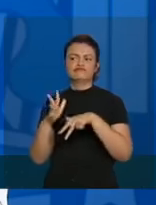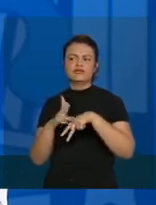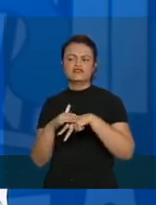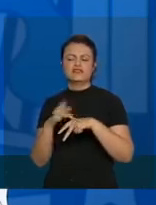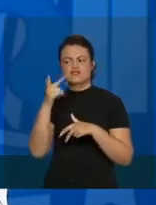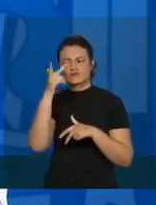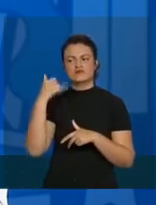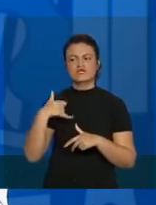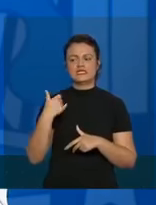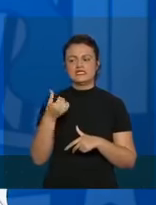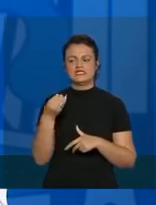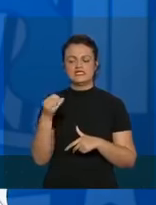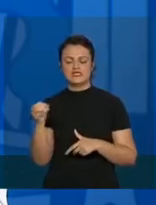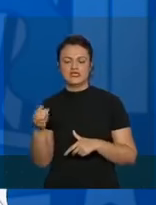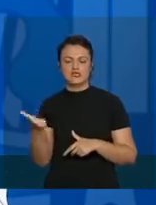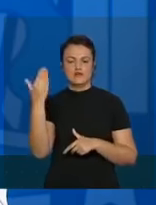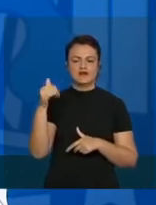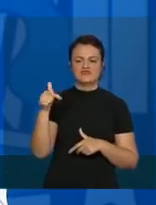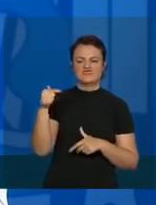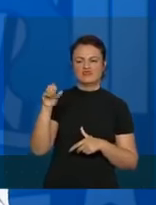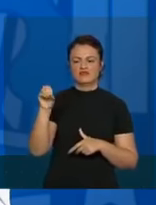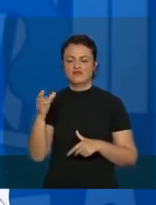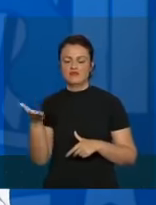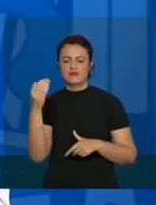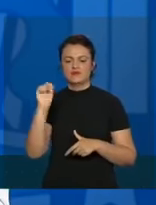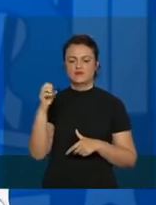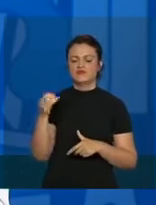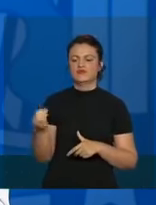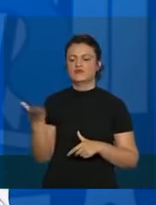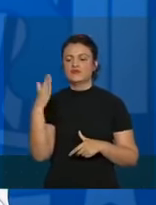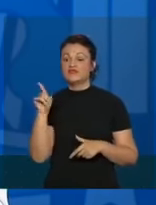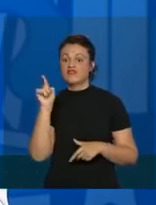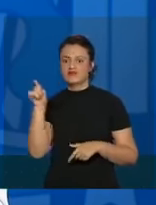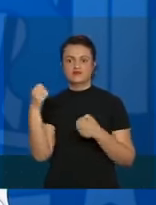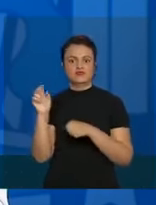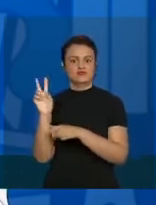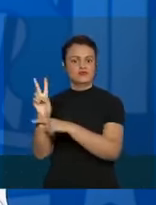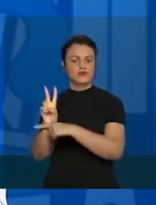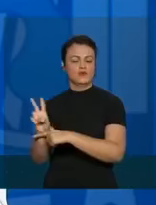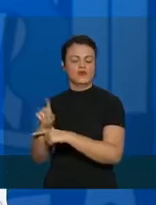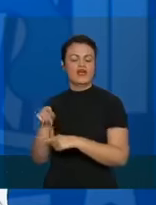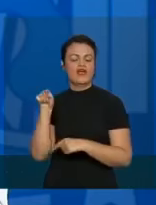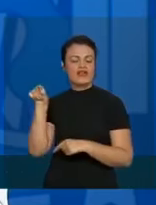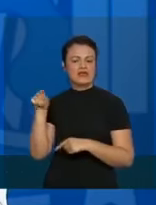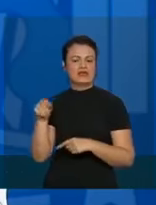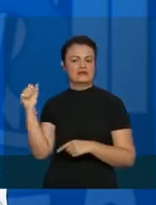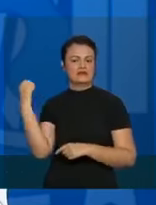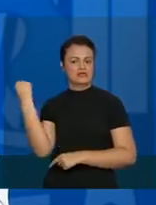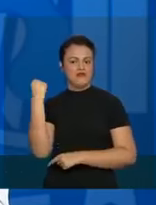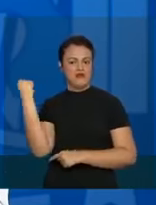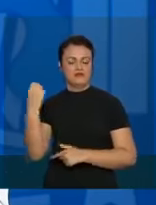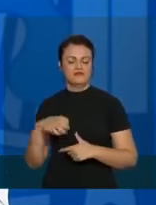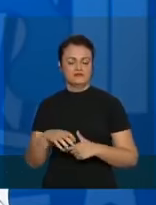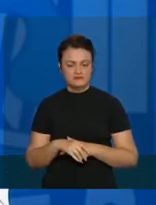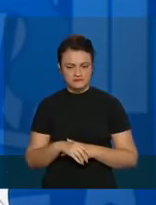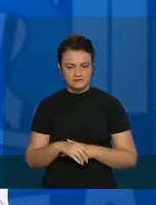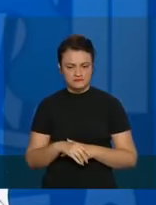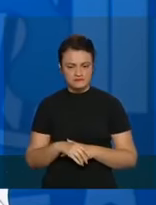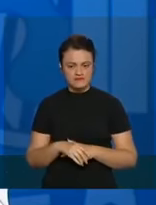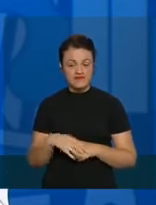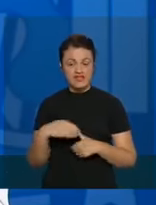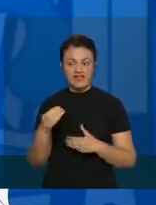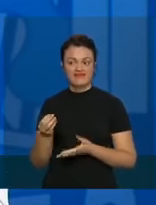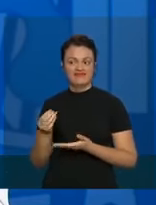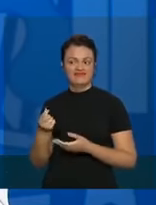acima de 60, de 70, de 80 anos. São esses que vão ter o caso mais grave. E quando se dá